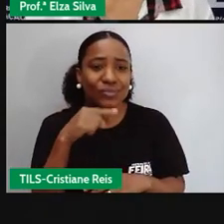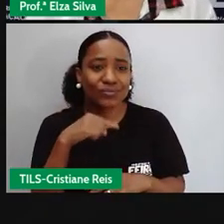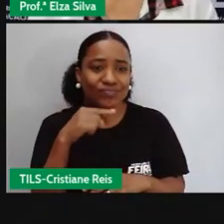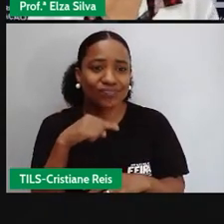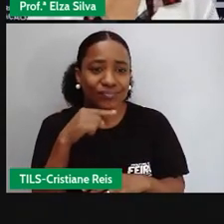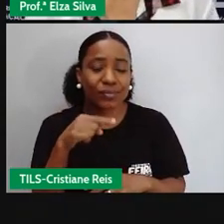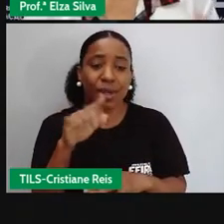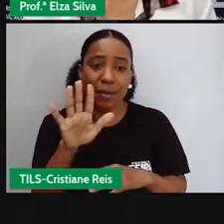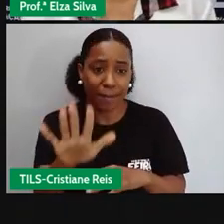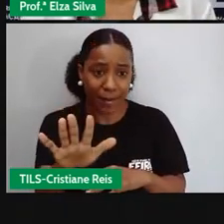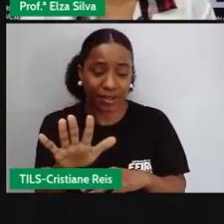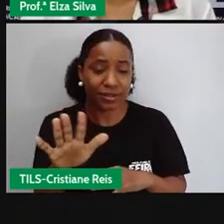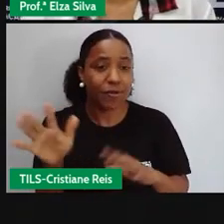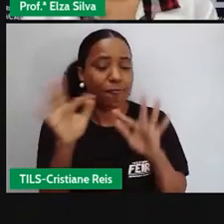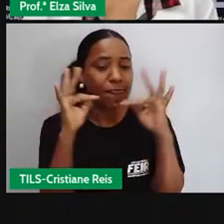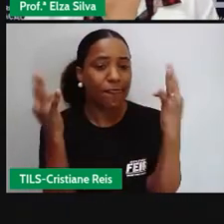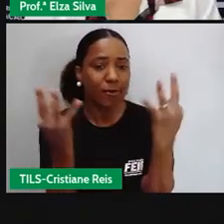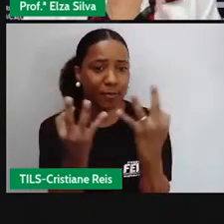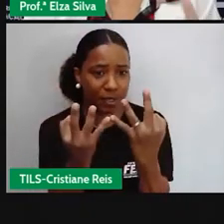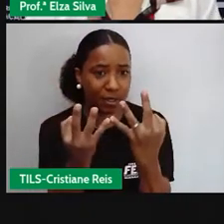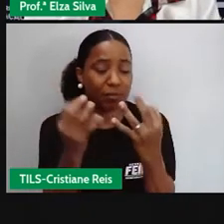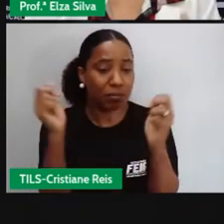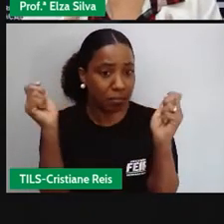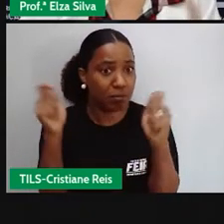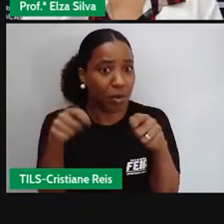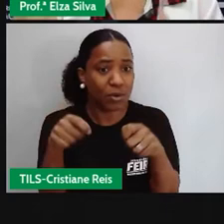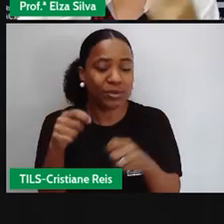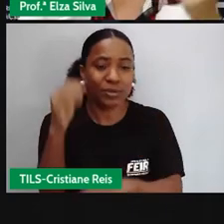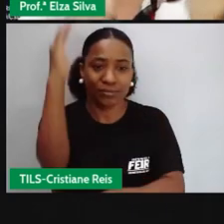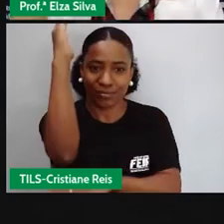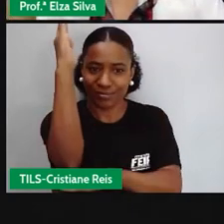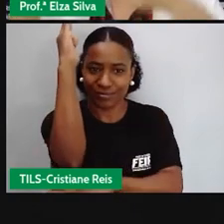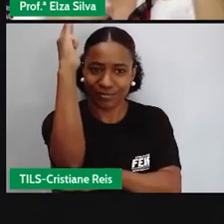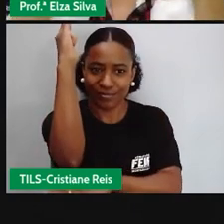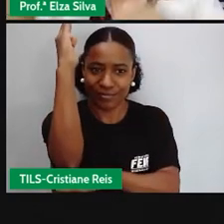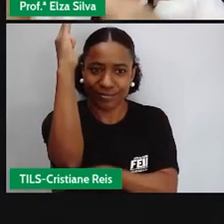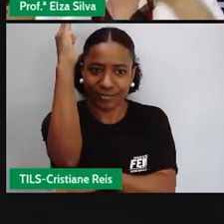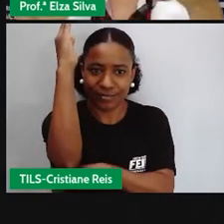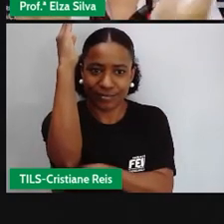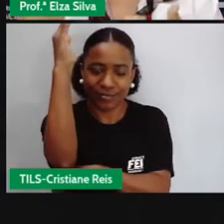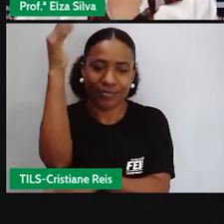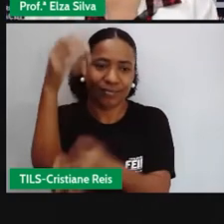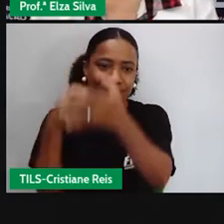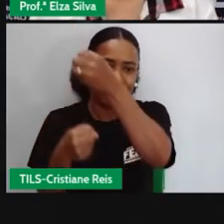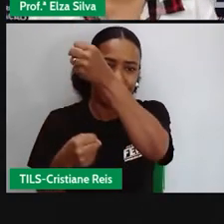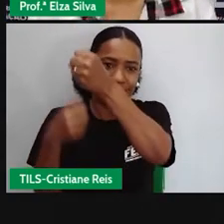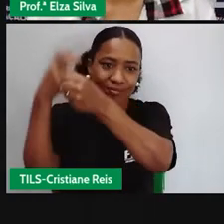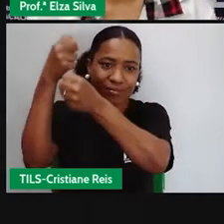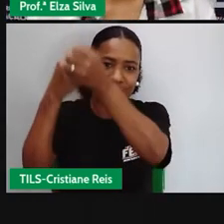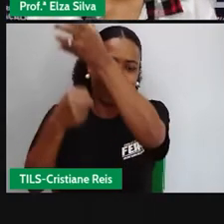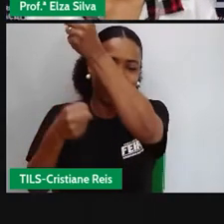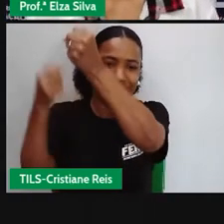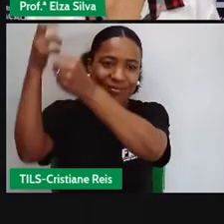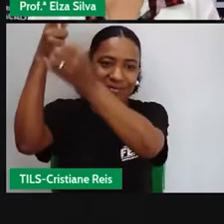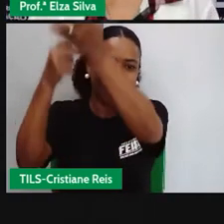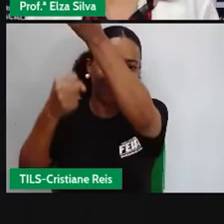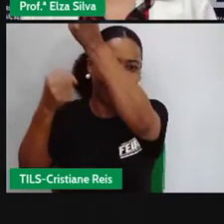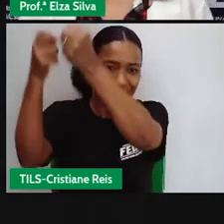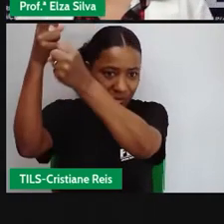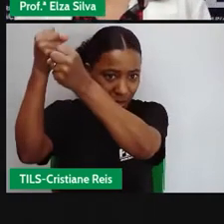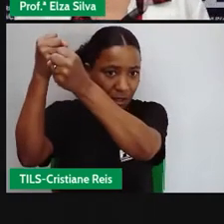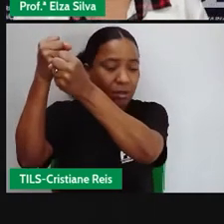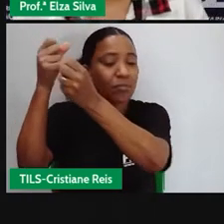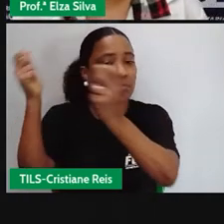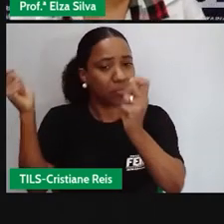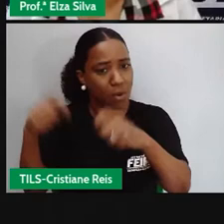festa junina. Mas é aquele pau de sebo. Que você, o desafio é você subir sem escorregar. Mas